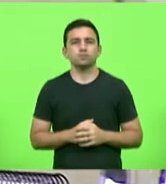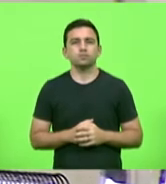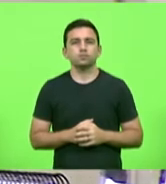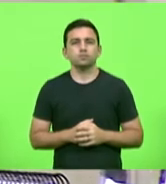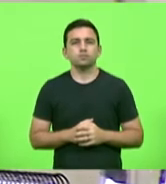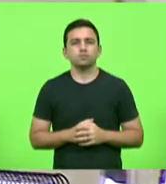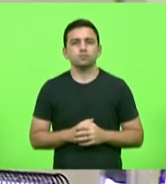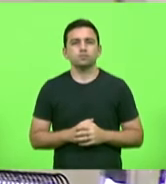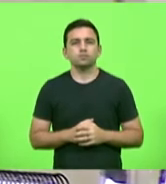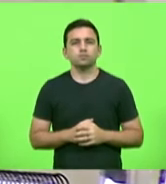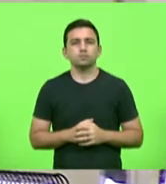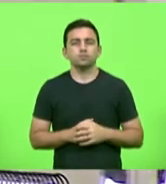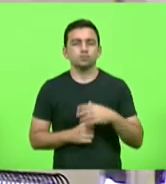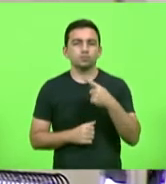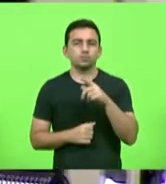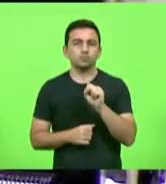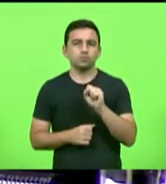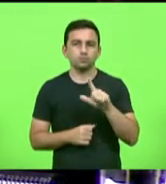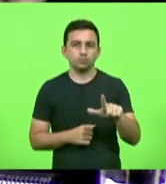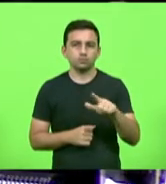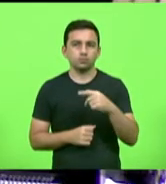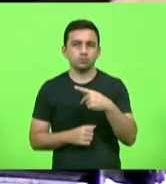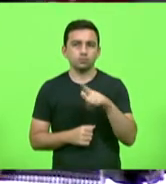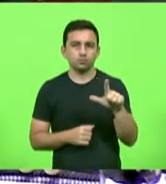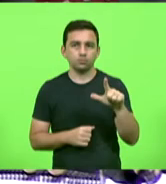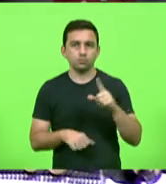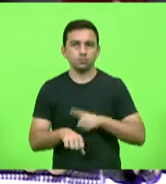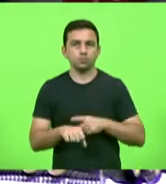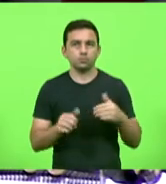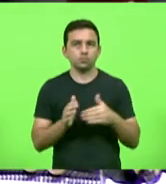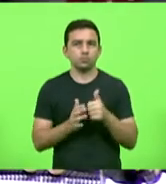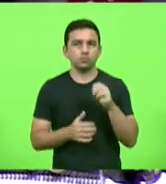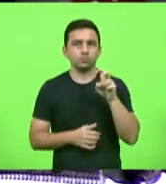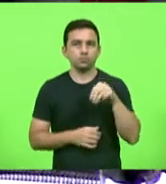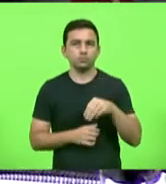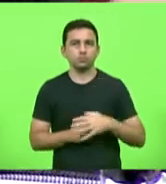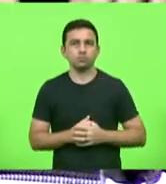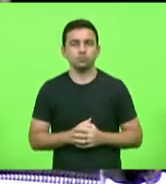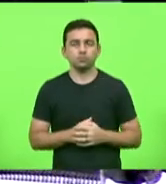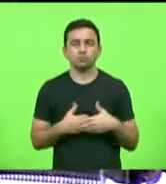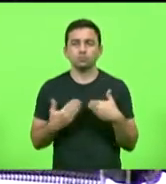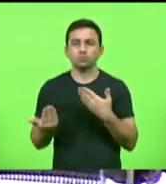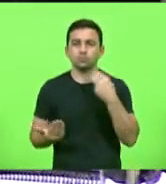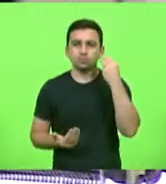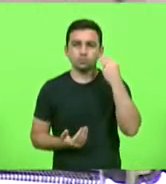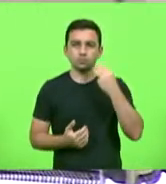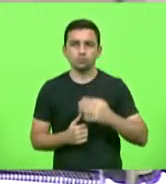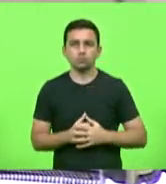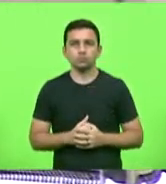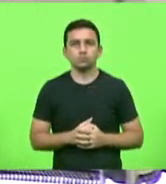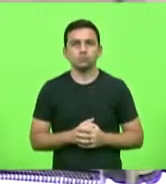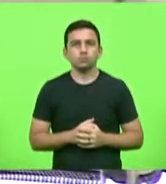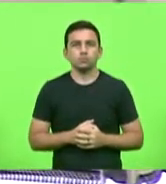bloco PSL PL por 15 minutos deputado Marcos pode ser